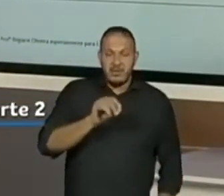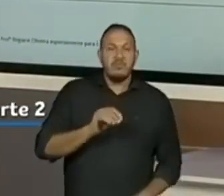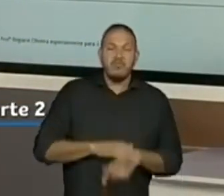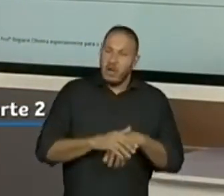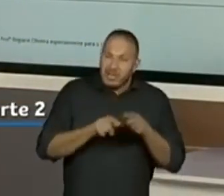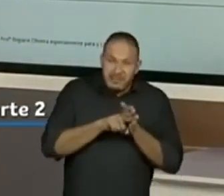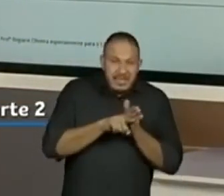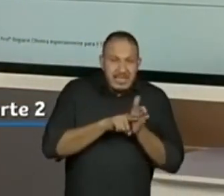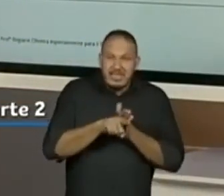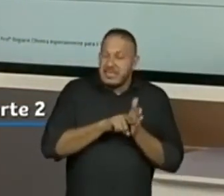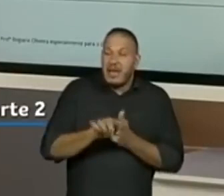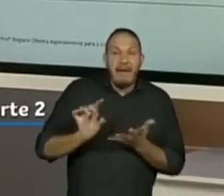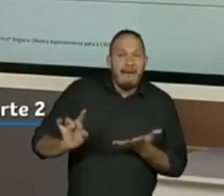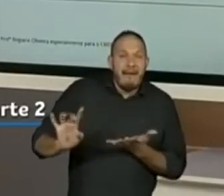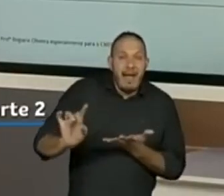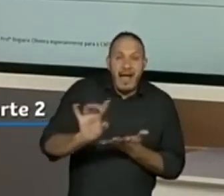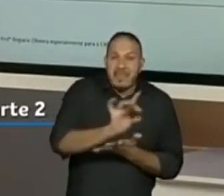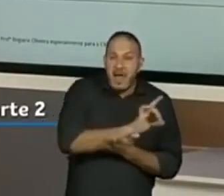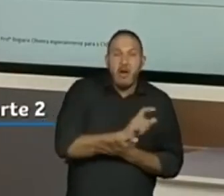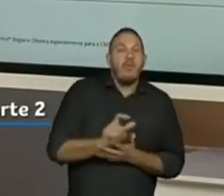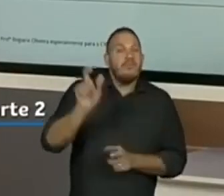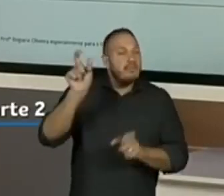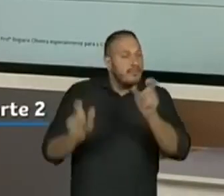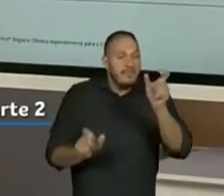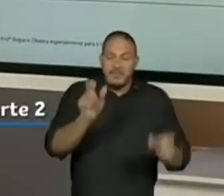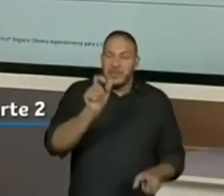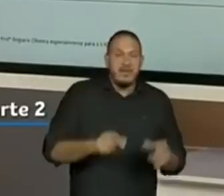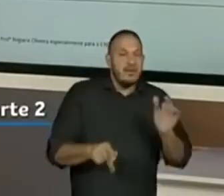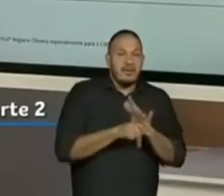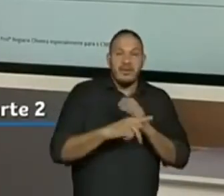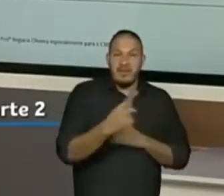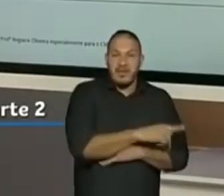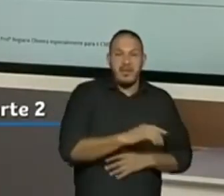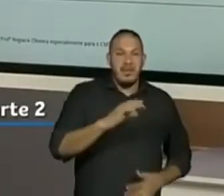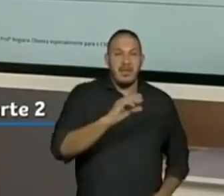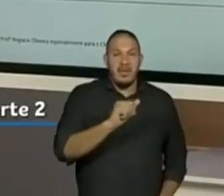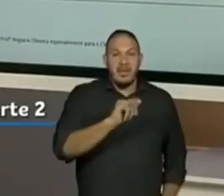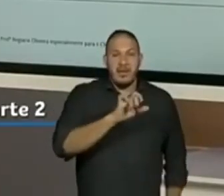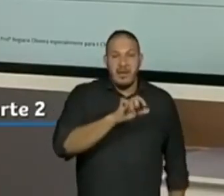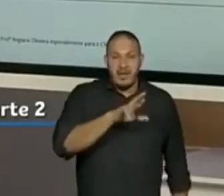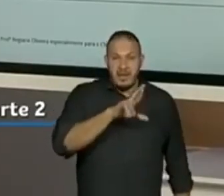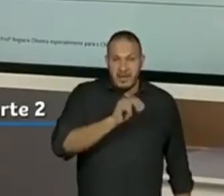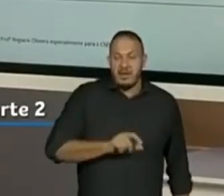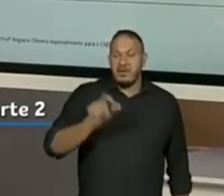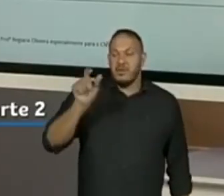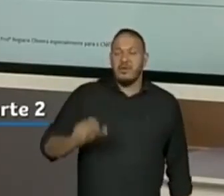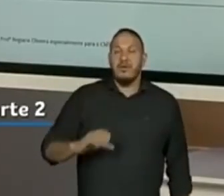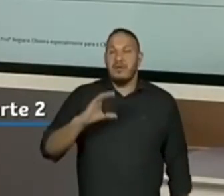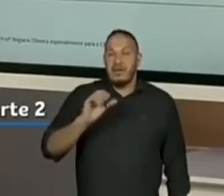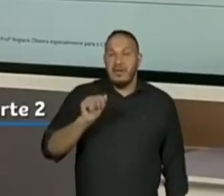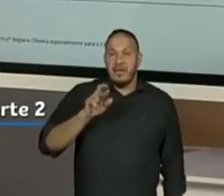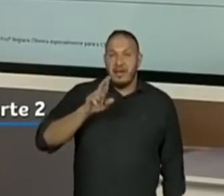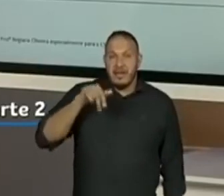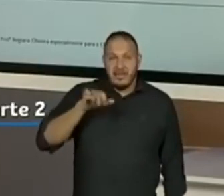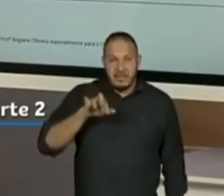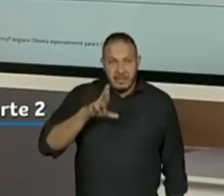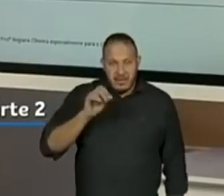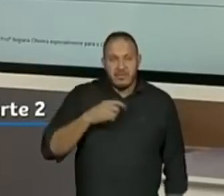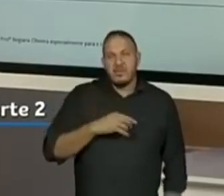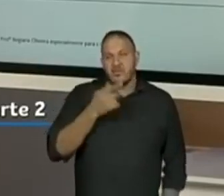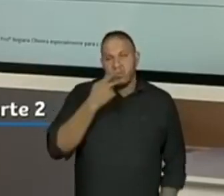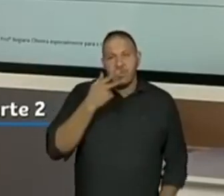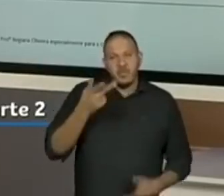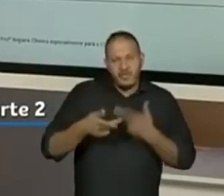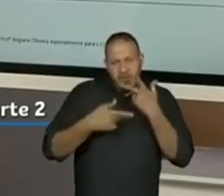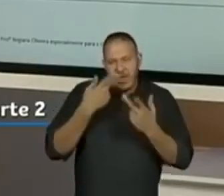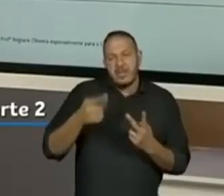cada um que vai ter uma biografia. Para o Alberto Caeiro, para o Ricardo Reis, para o Álvaro de Campos. Gente, eu estou falando muito